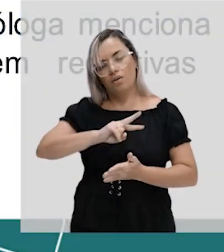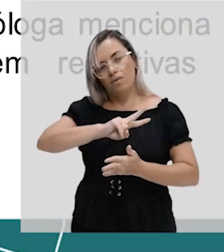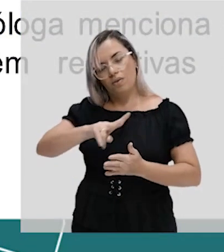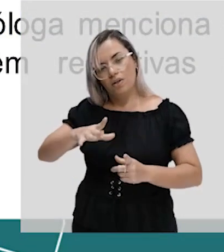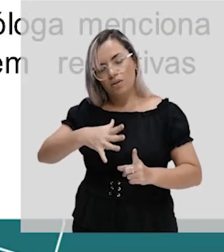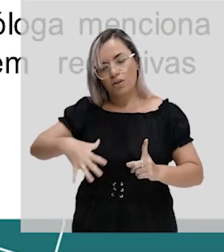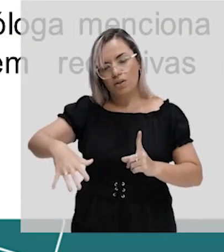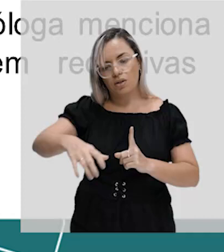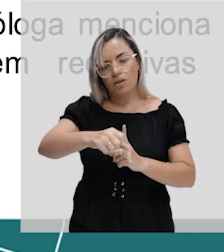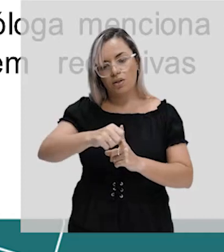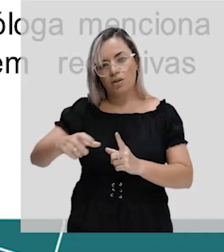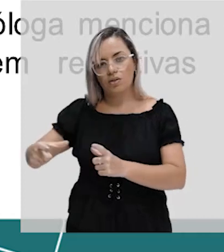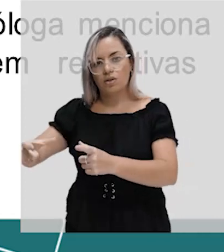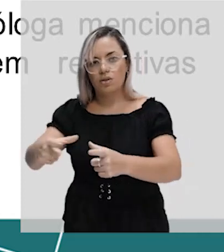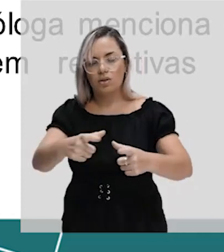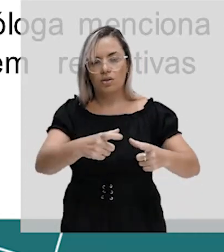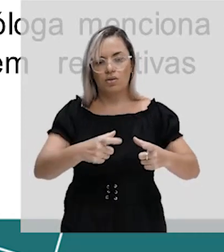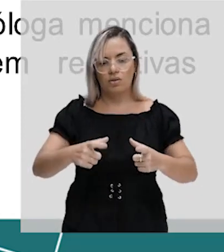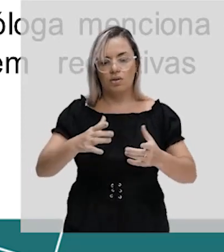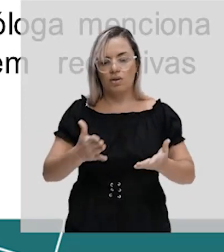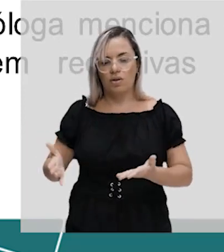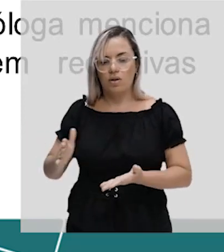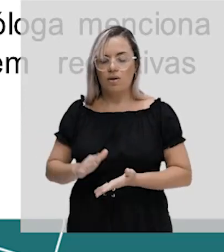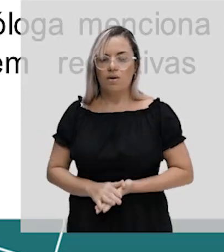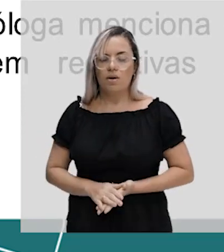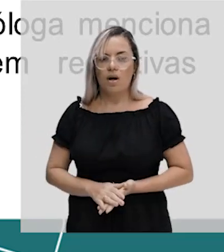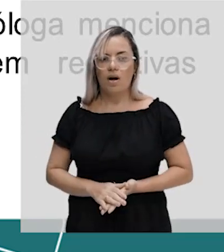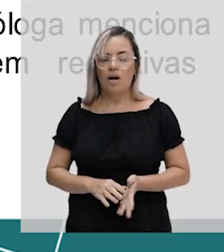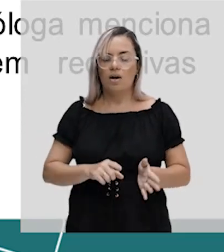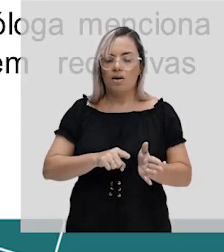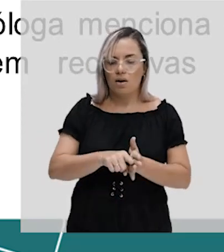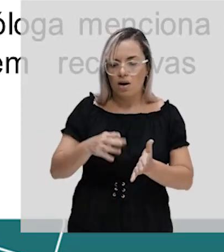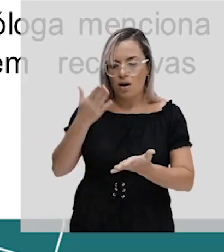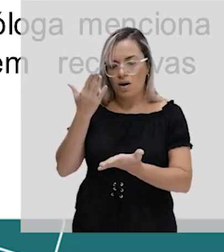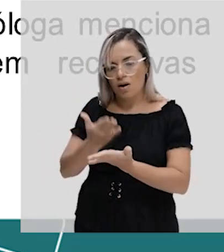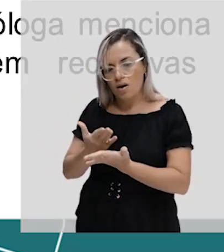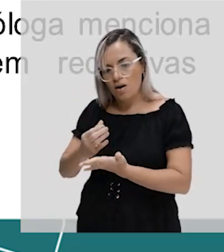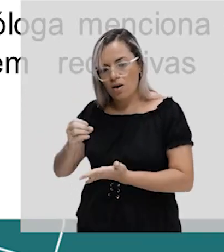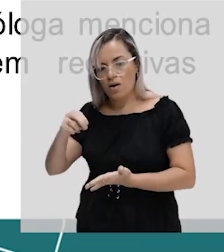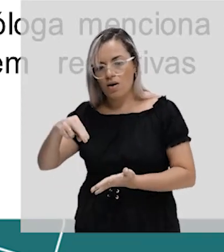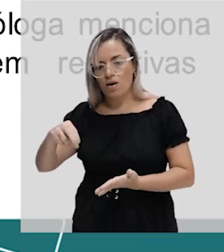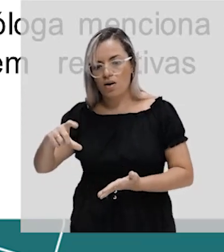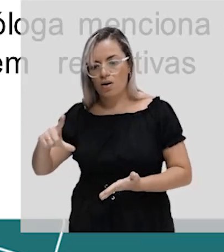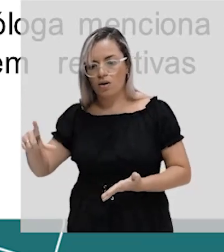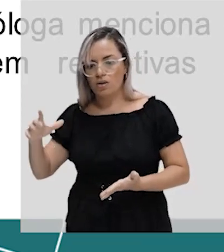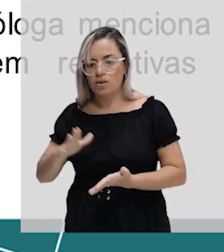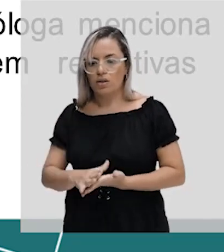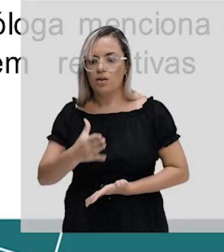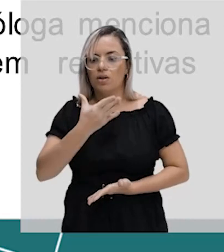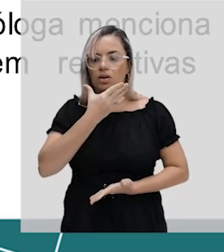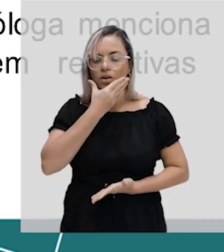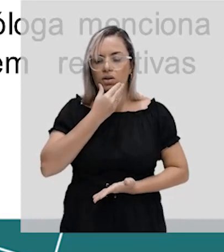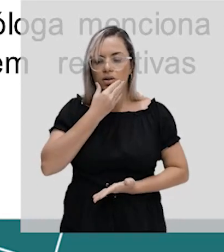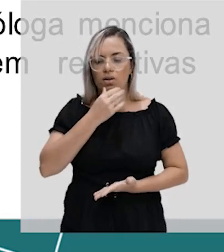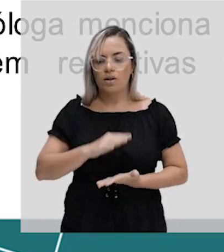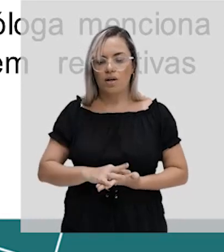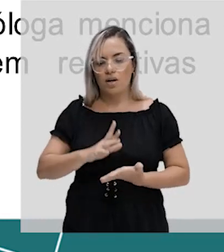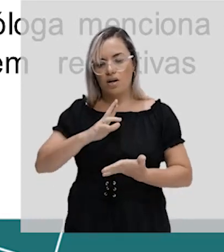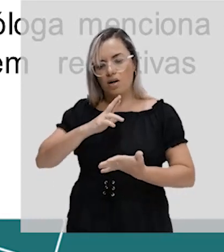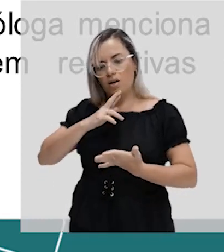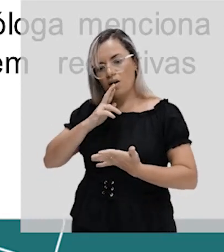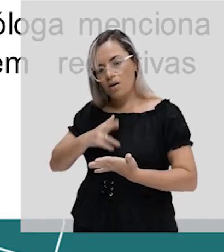Segundo Connell, ser homem é responder a determinados padrões culturais